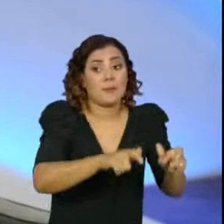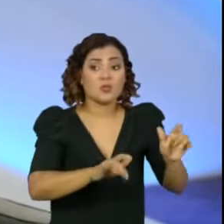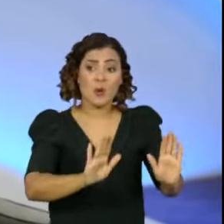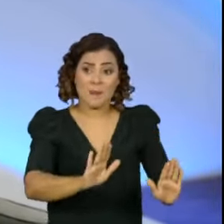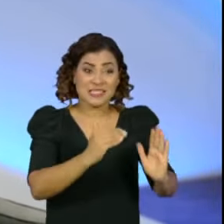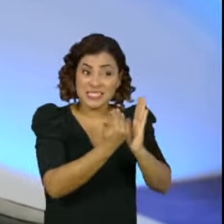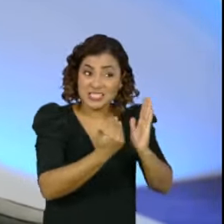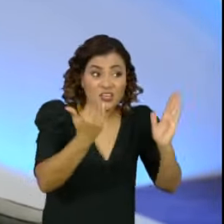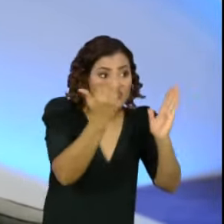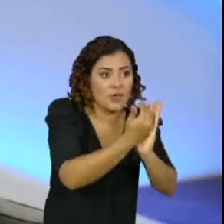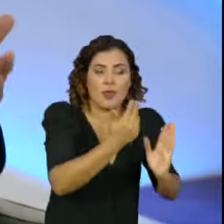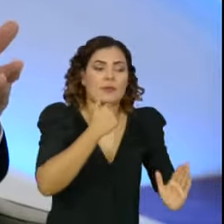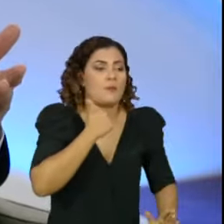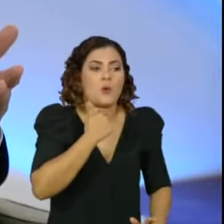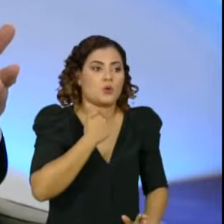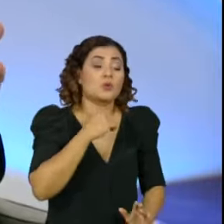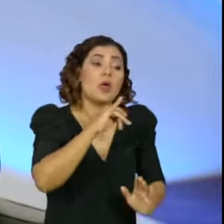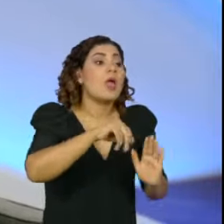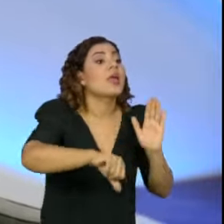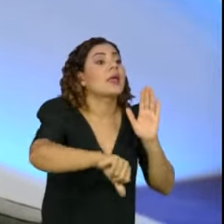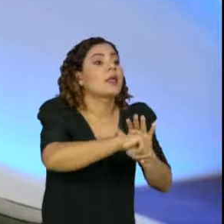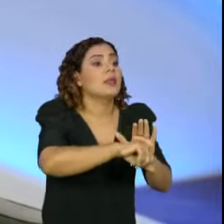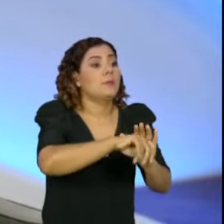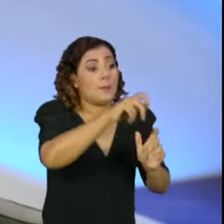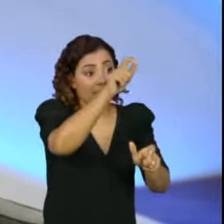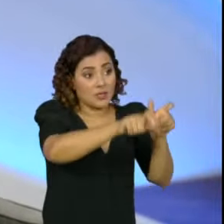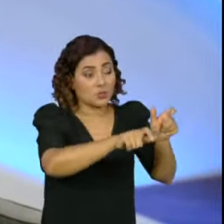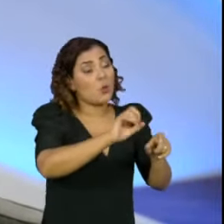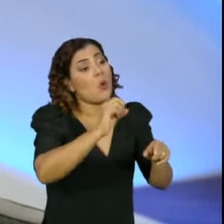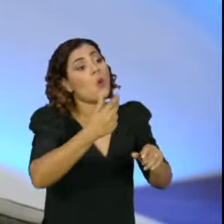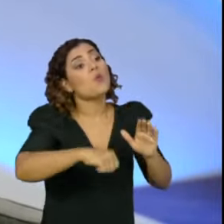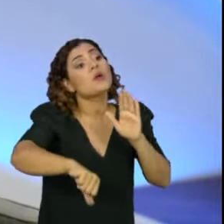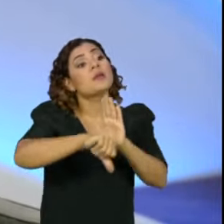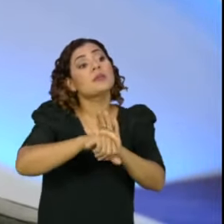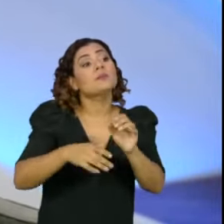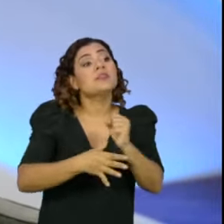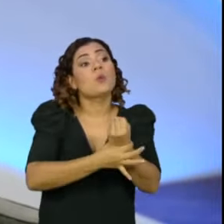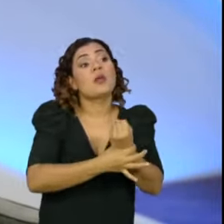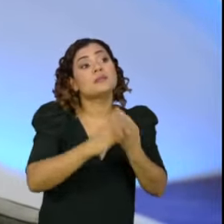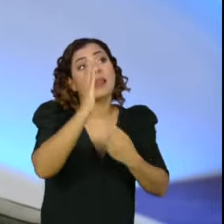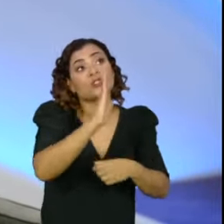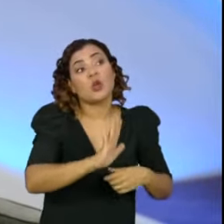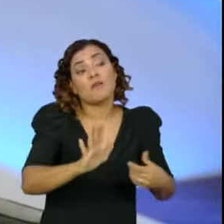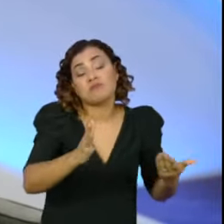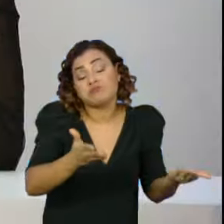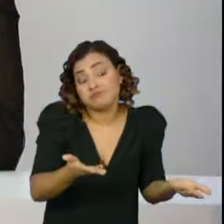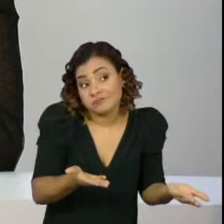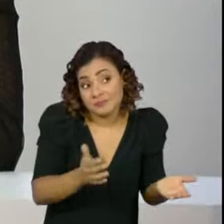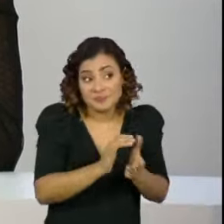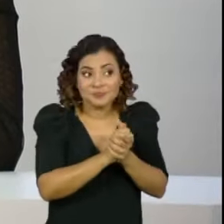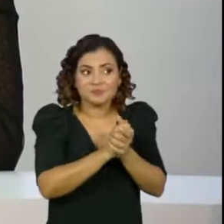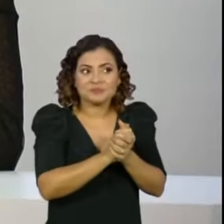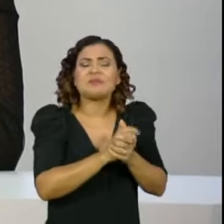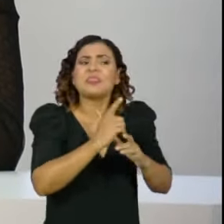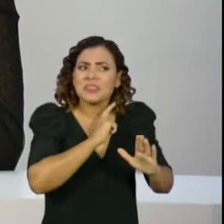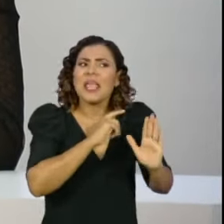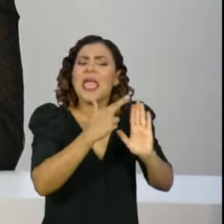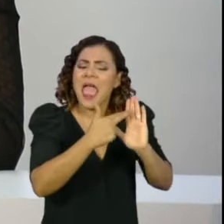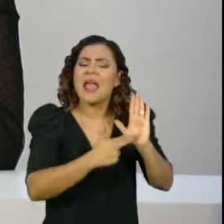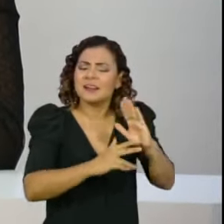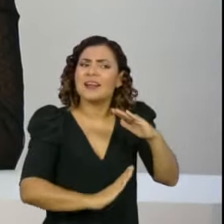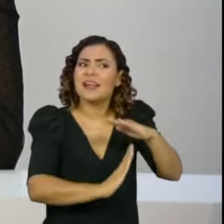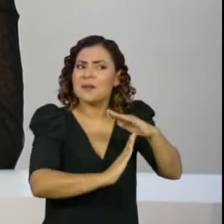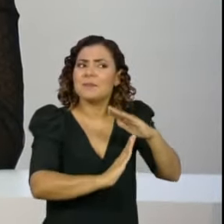de extrapolar para o limite que seja um crime contra a honra de alguém ou contra o crime da Lei de Segurança Nacional. Então, há uma relatividade nessa